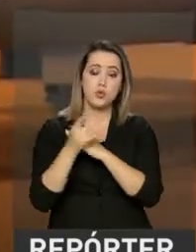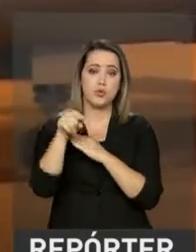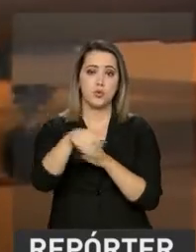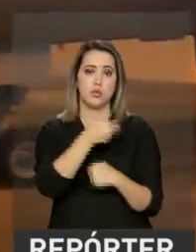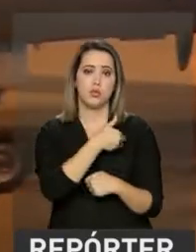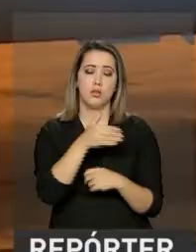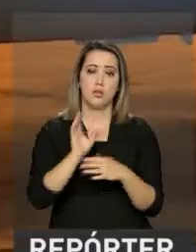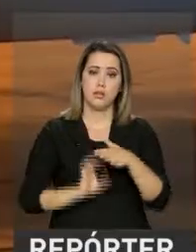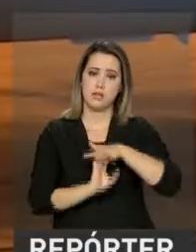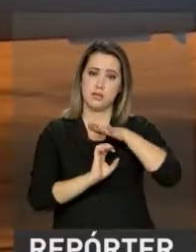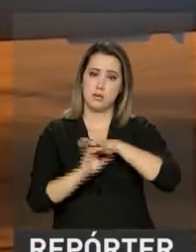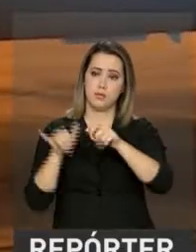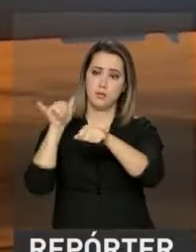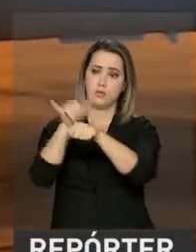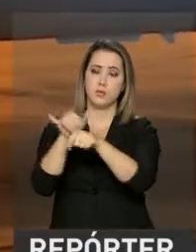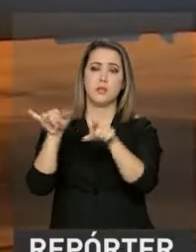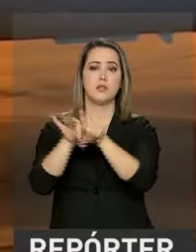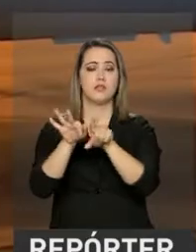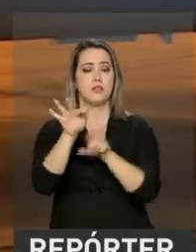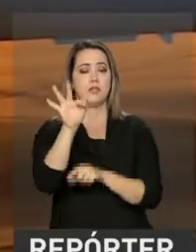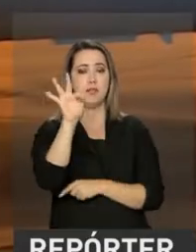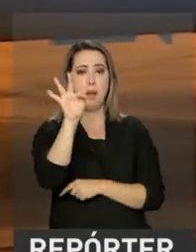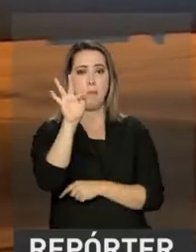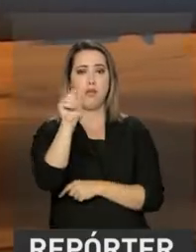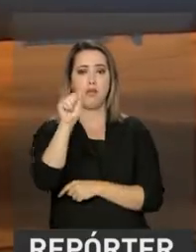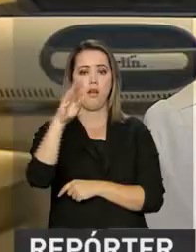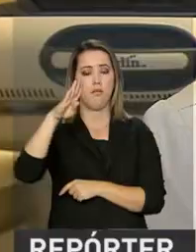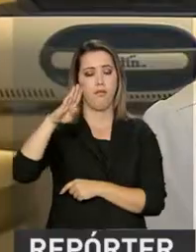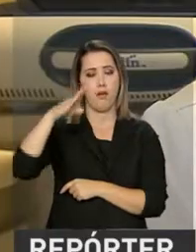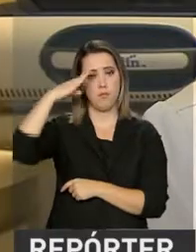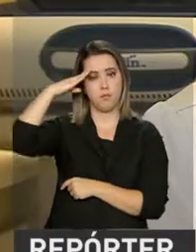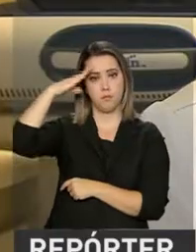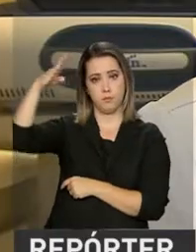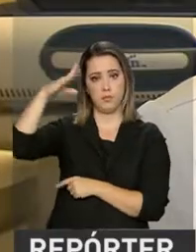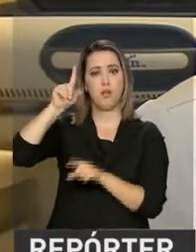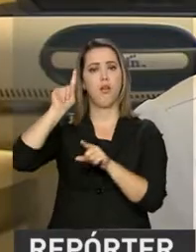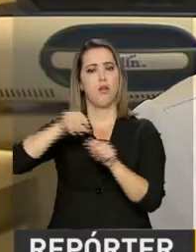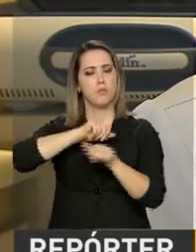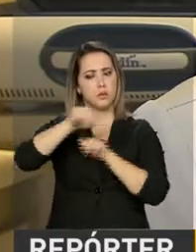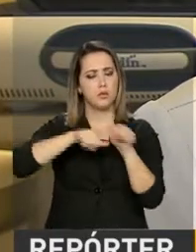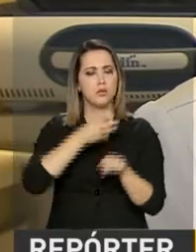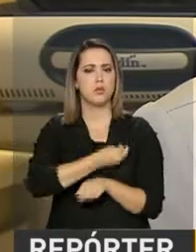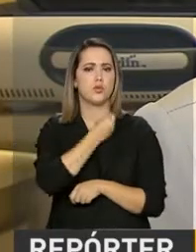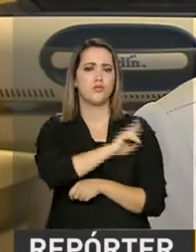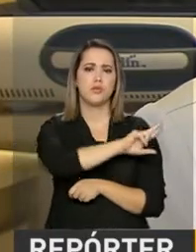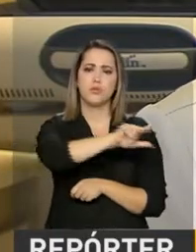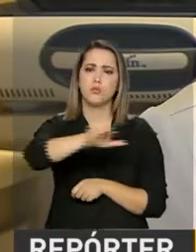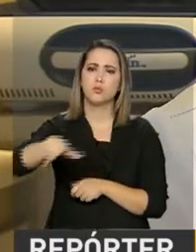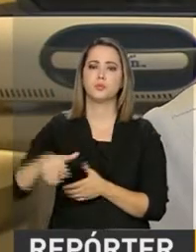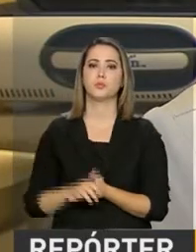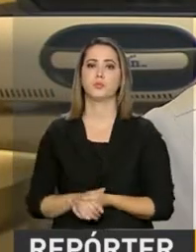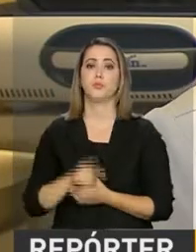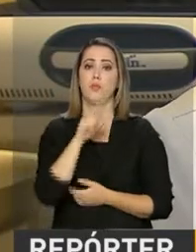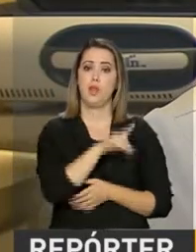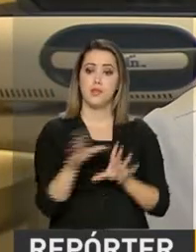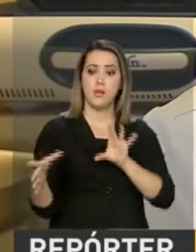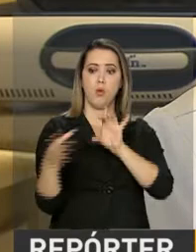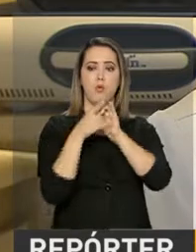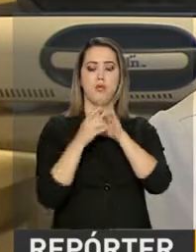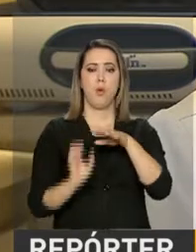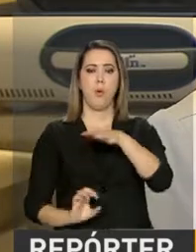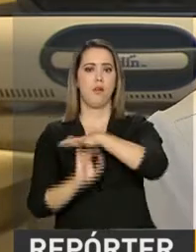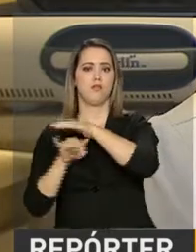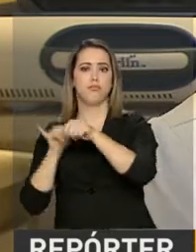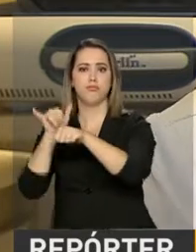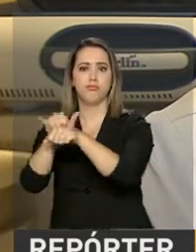Força Aérea Brasileira, a FAB, tem mudado a vida de muita gente. Essa parceria com as companhias aéreas, com a Força Aérea Brasileira,